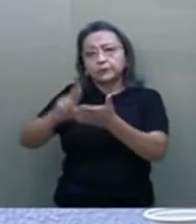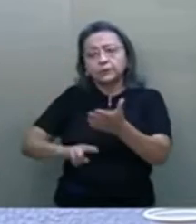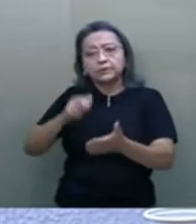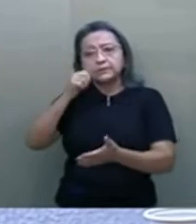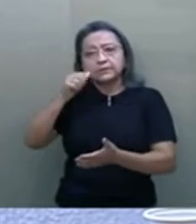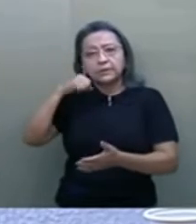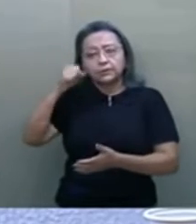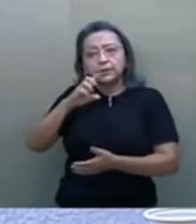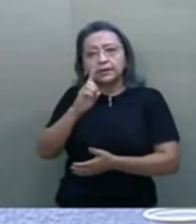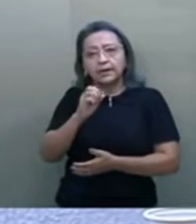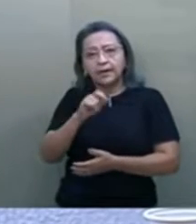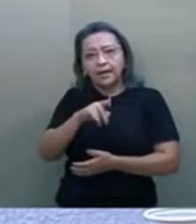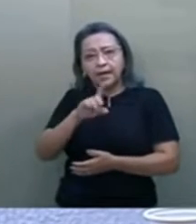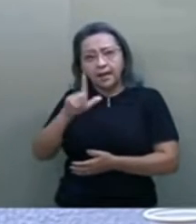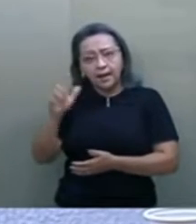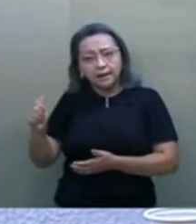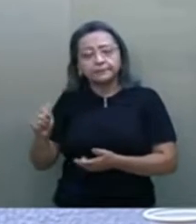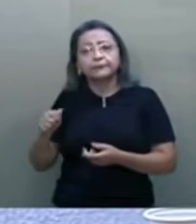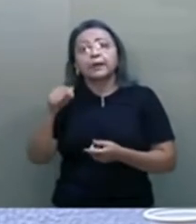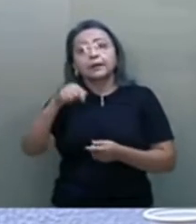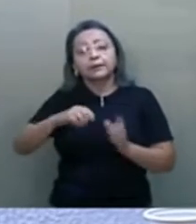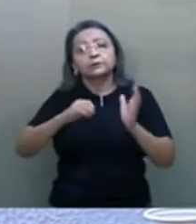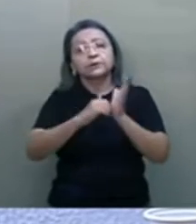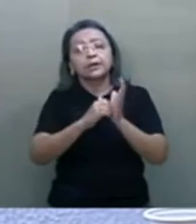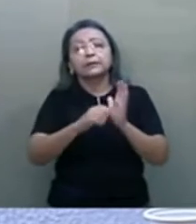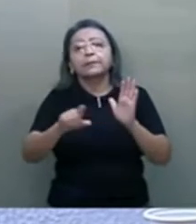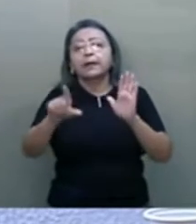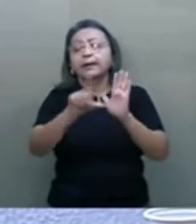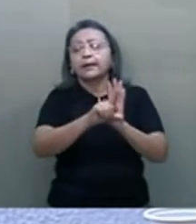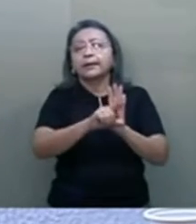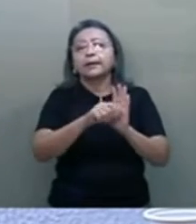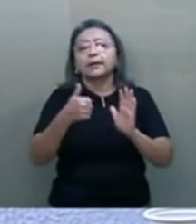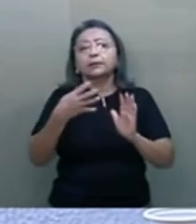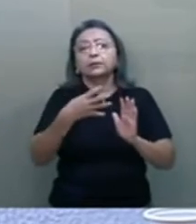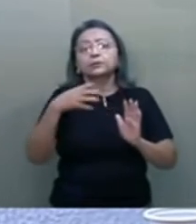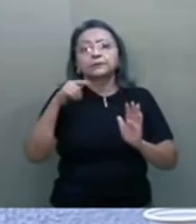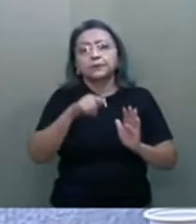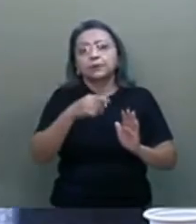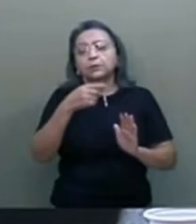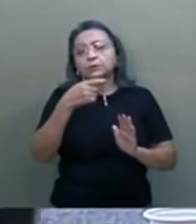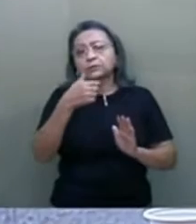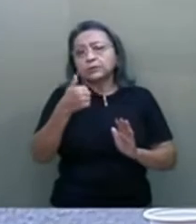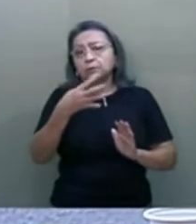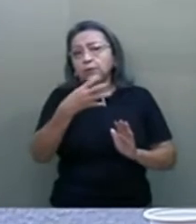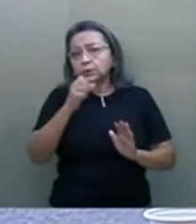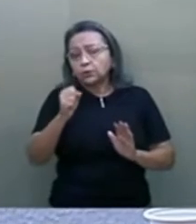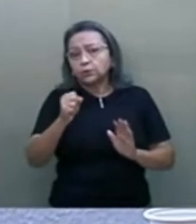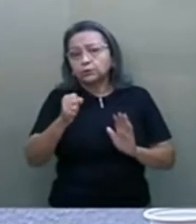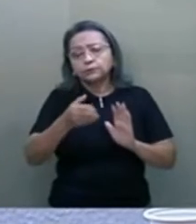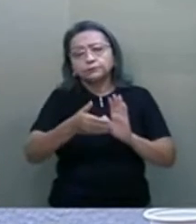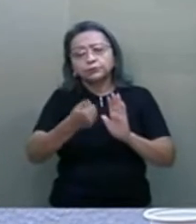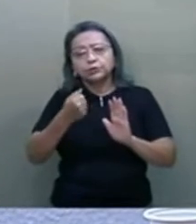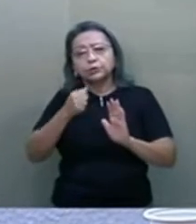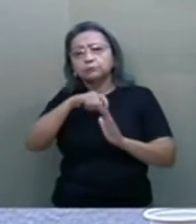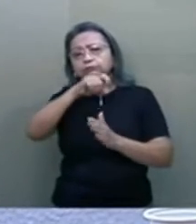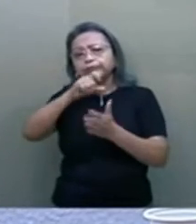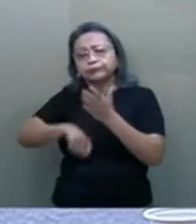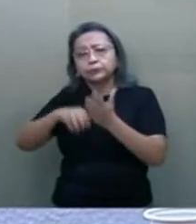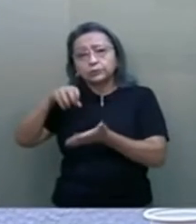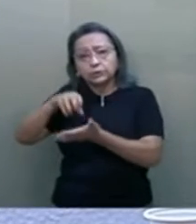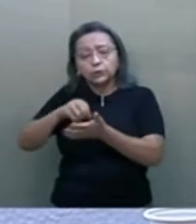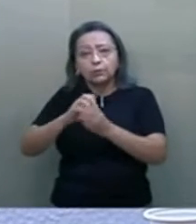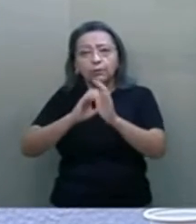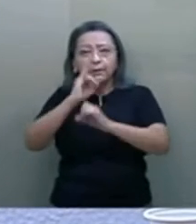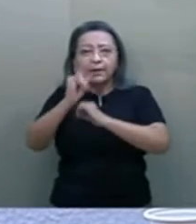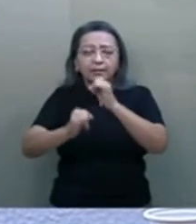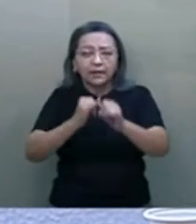Daniela Ribeira, aqui no Senado. A Lei nº 14.108, que retira os tributos setoriais sobre a internet